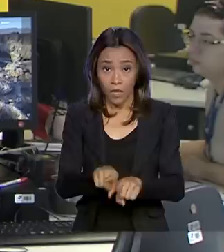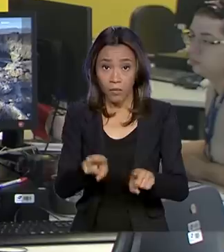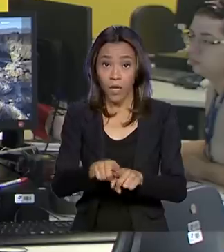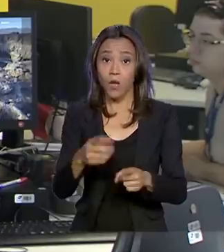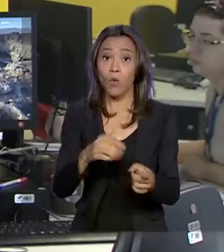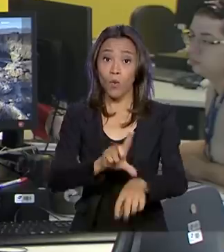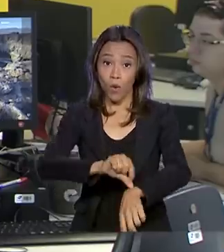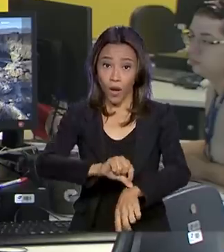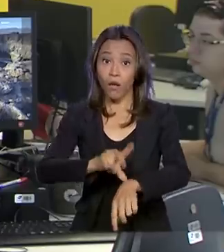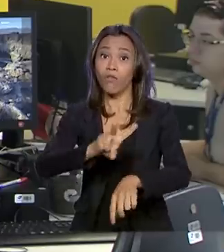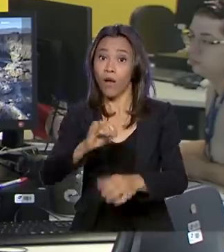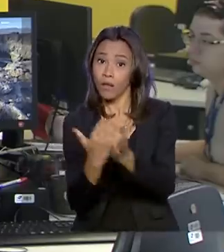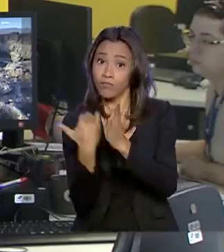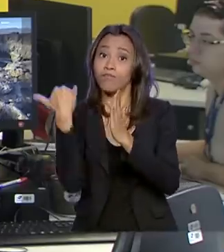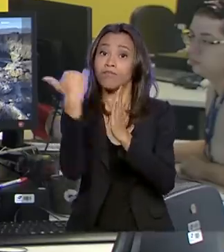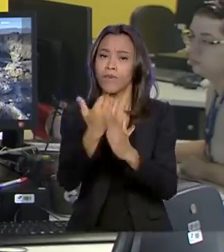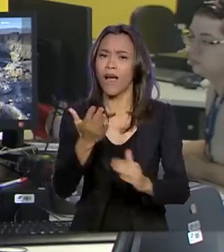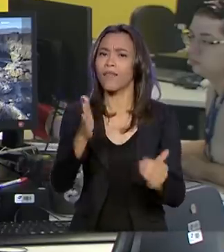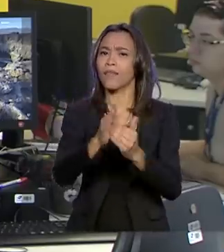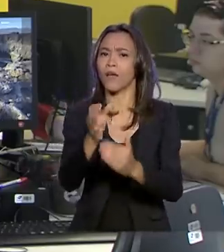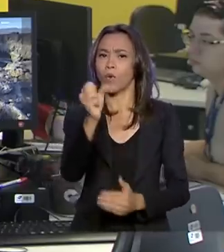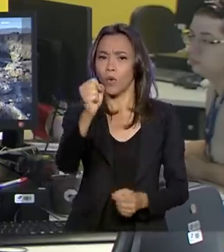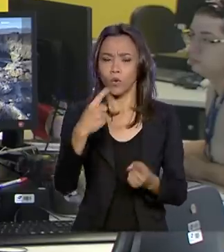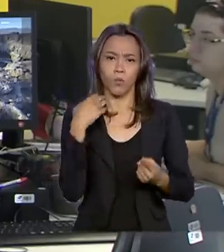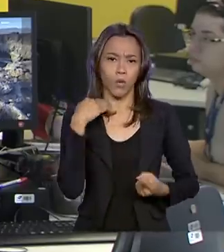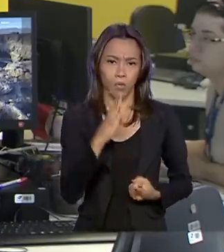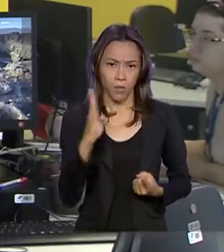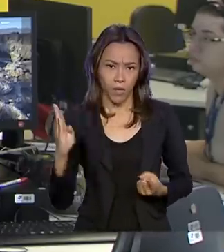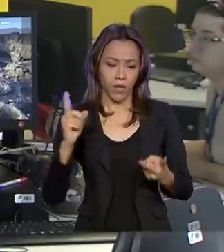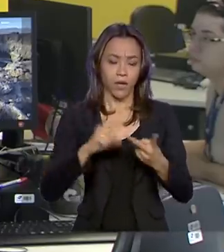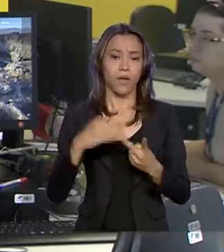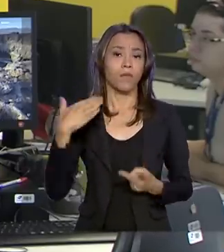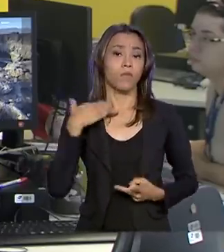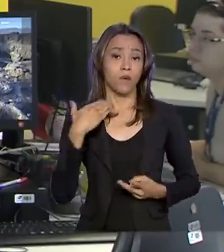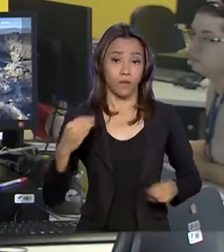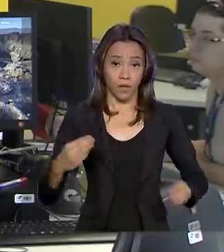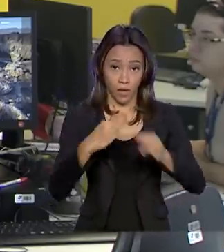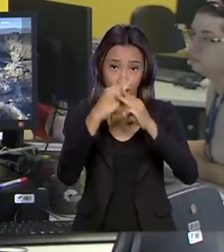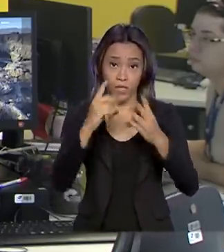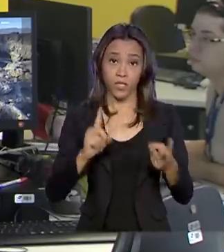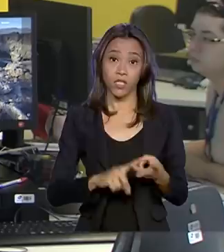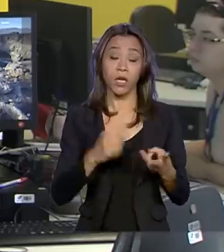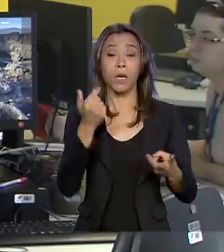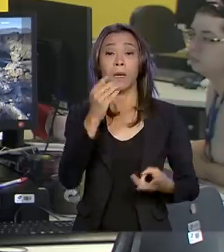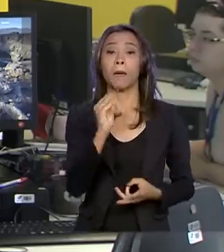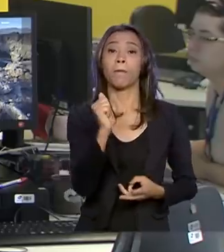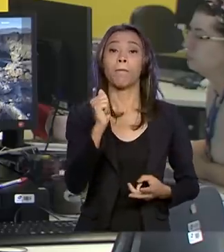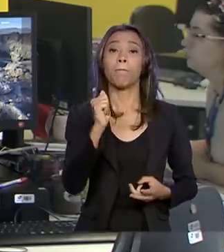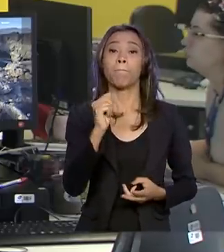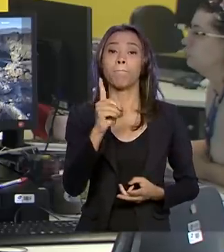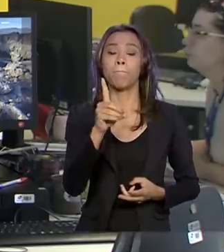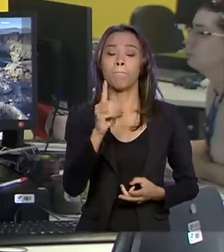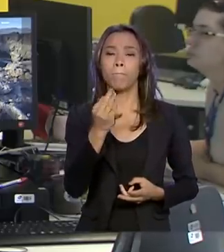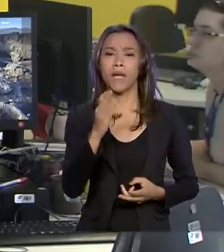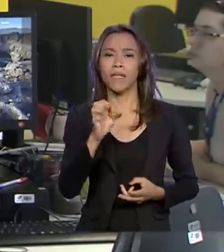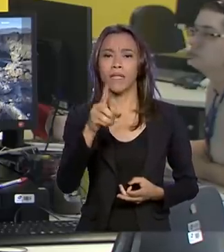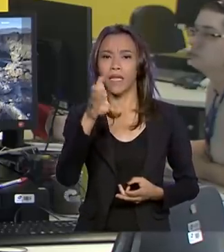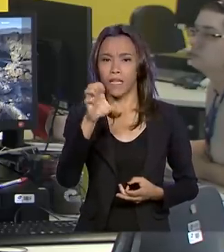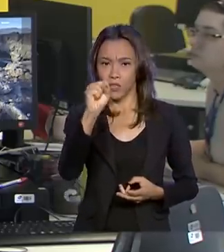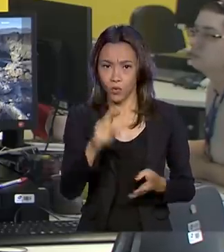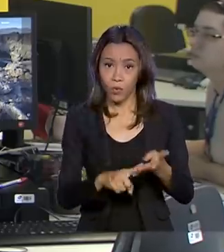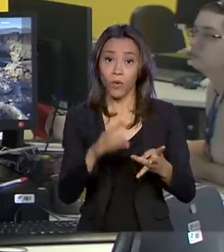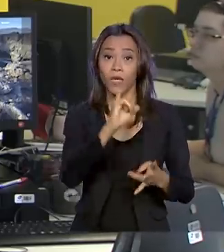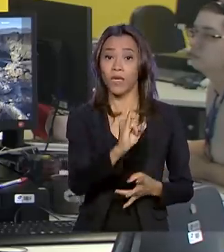até às 8 da noite. São eles o Banco do Brasil, Caixa Econômica Federal, Banrisul, Bradesco, Banco PAN,